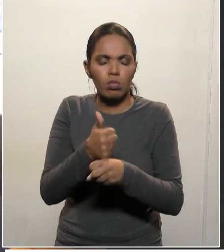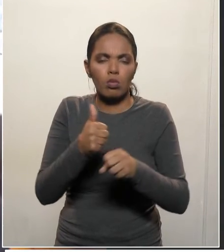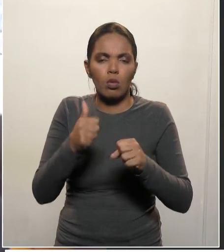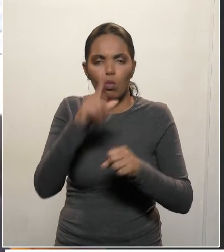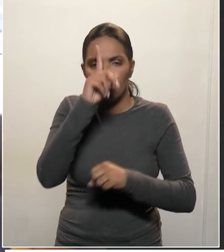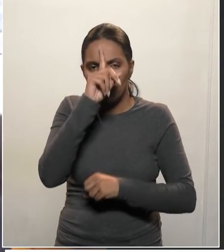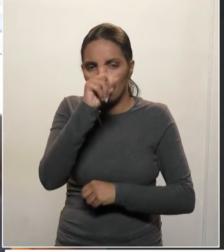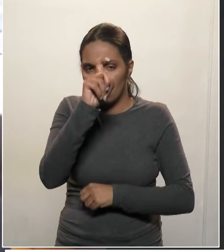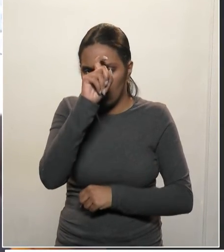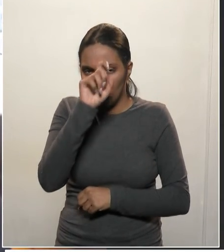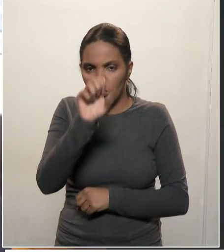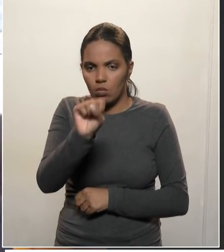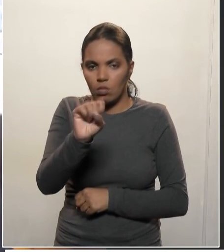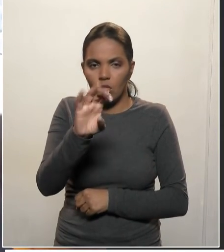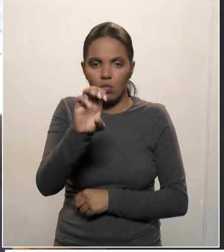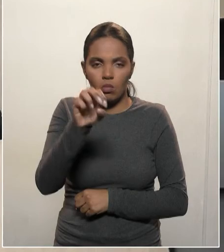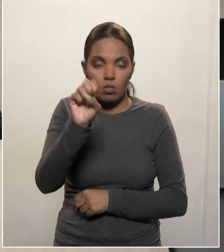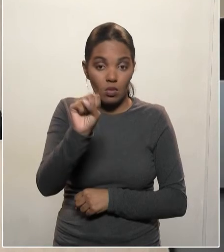dizia...